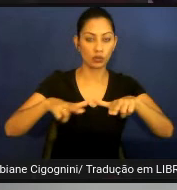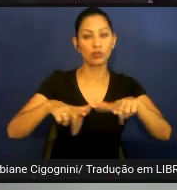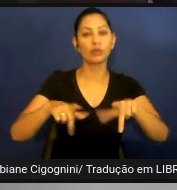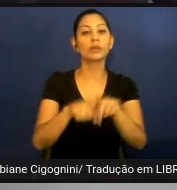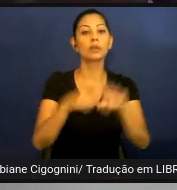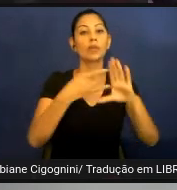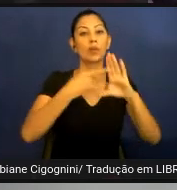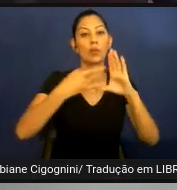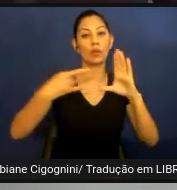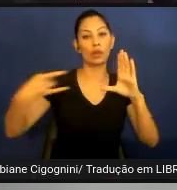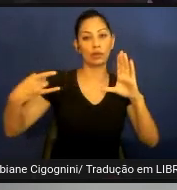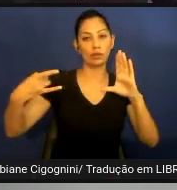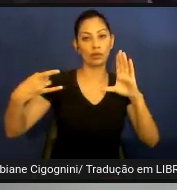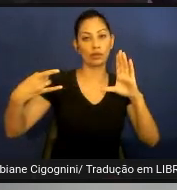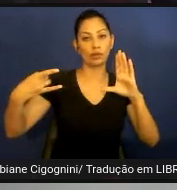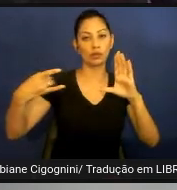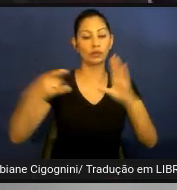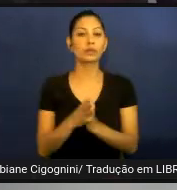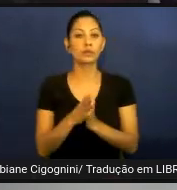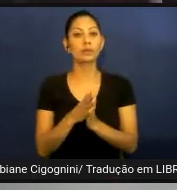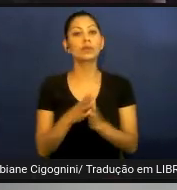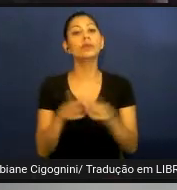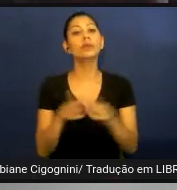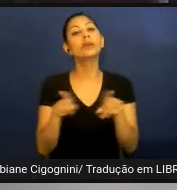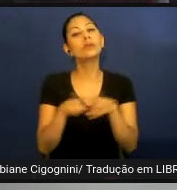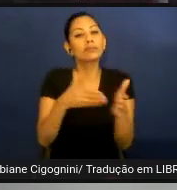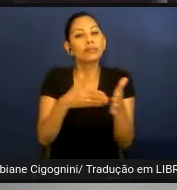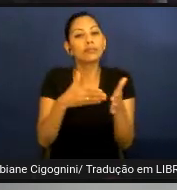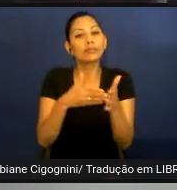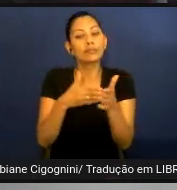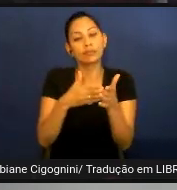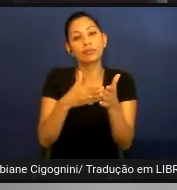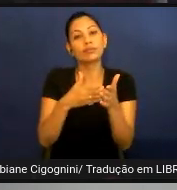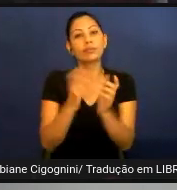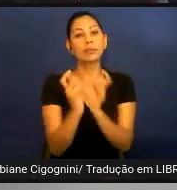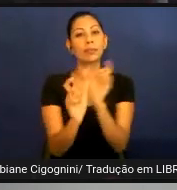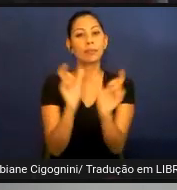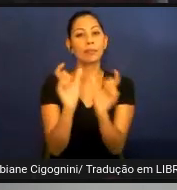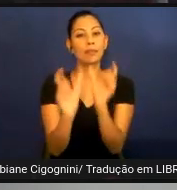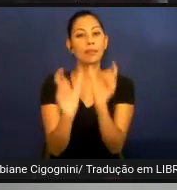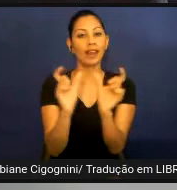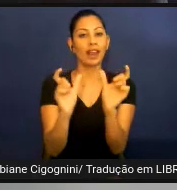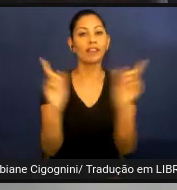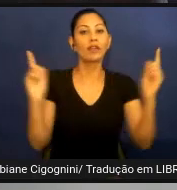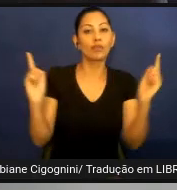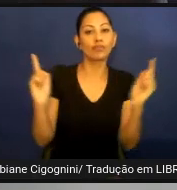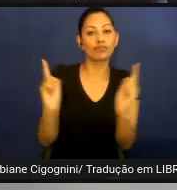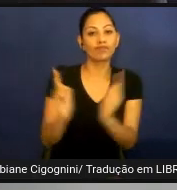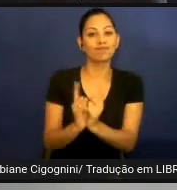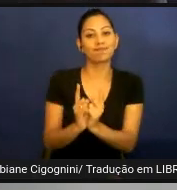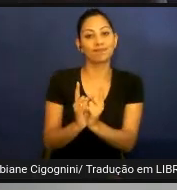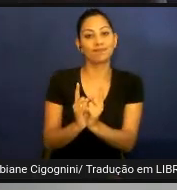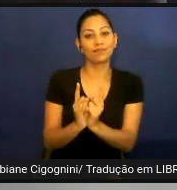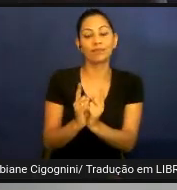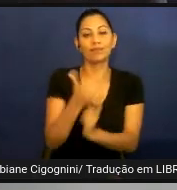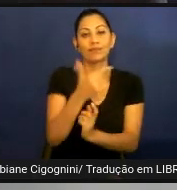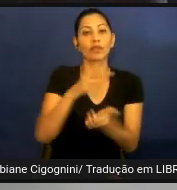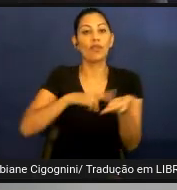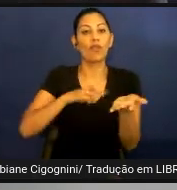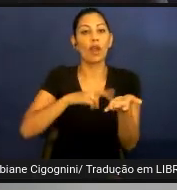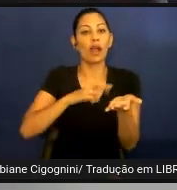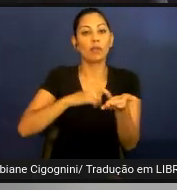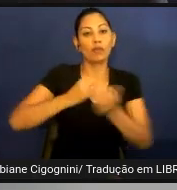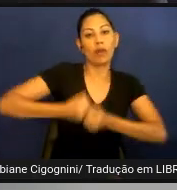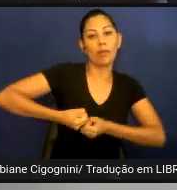ele também possui algumas restrições, como, por exemplo, o vocabulário. Ele é bem mais escasso do que o do Hand Talk. Algumas palavras